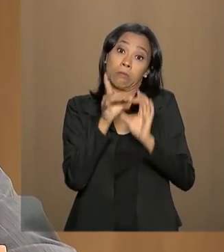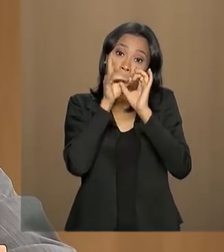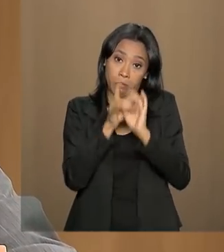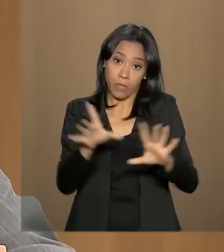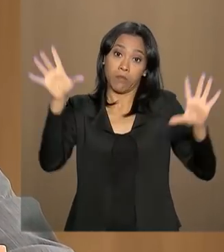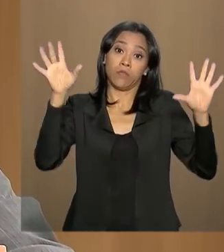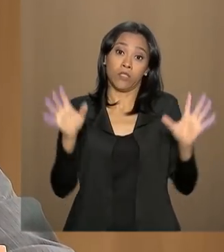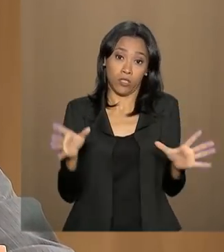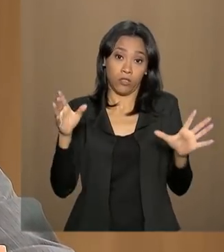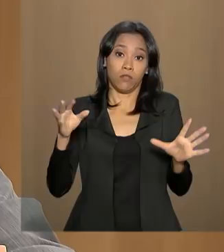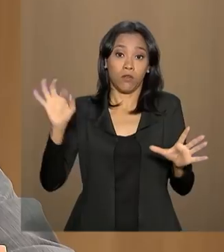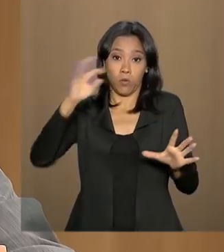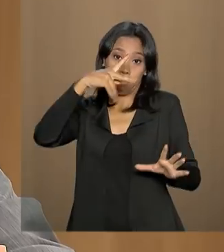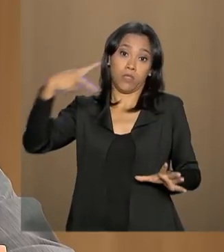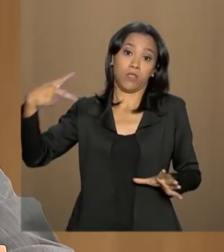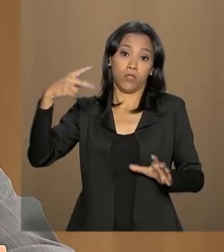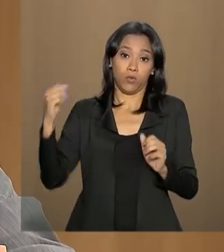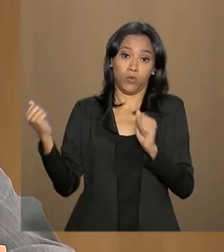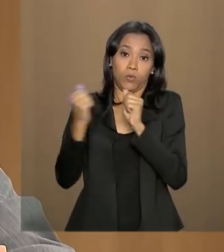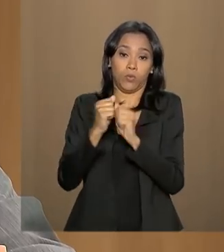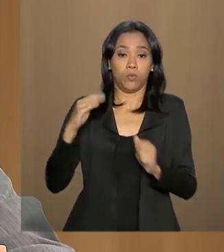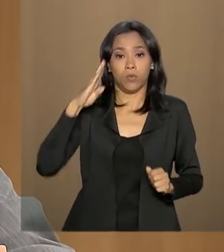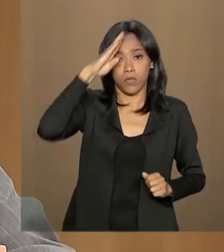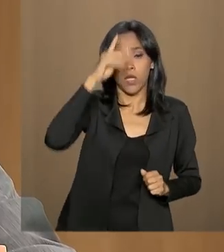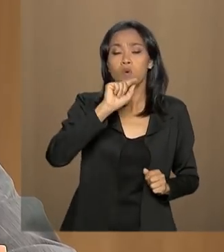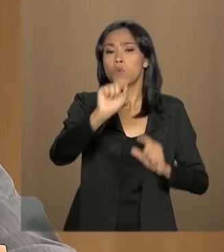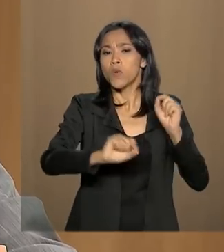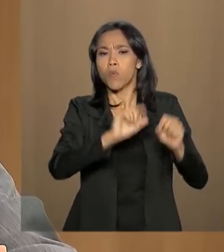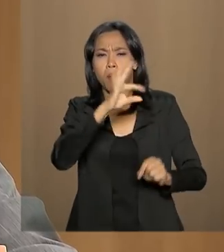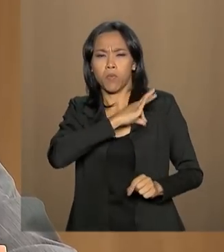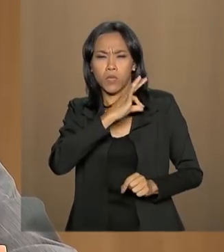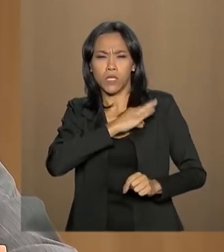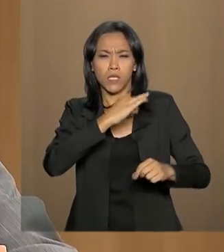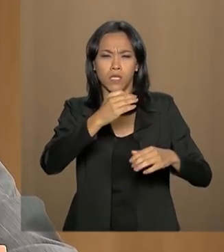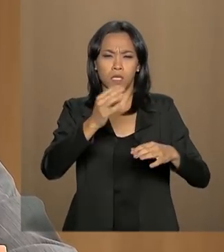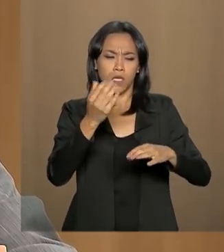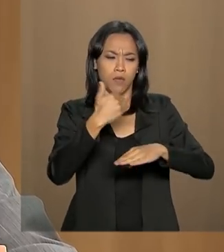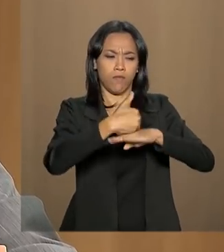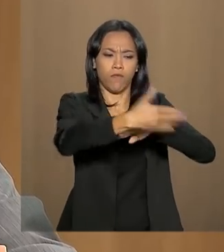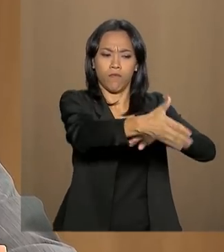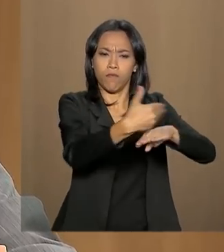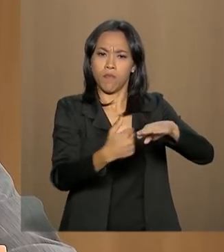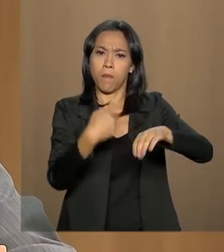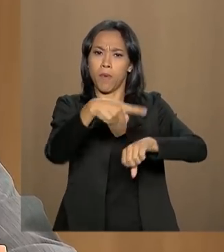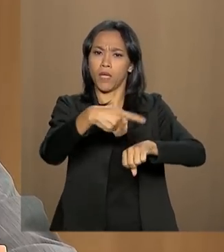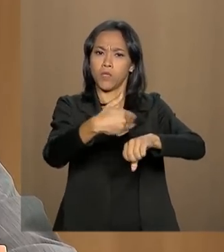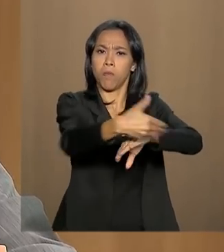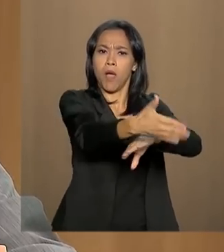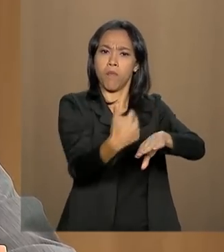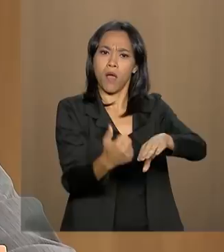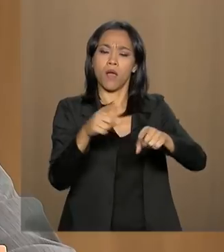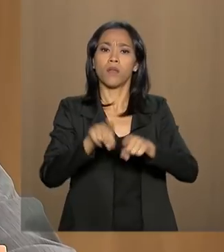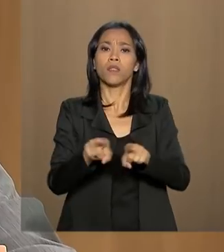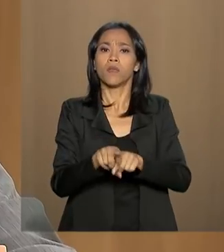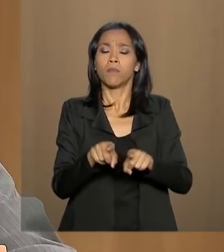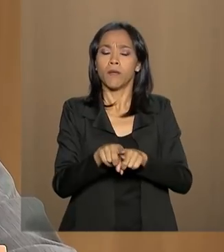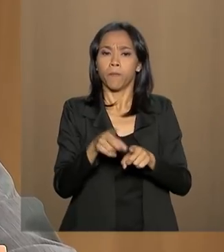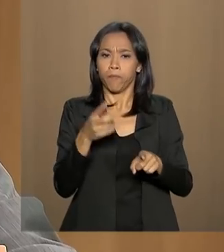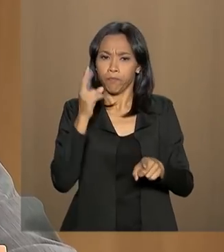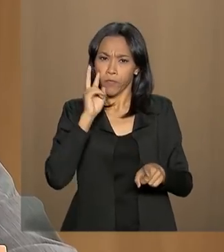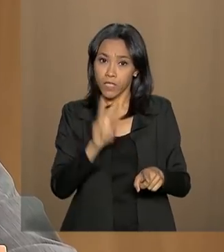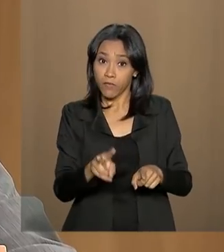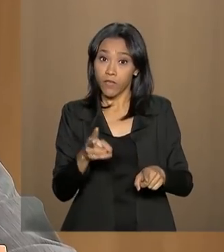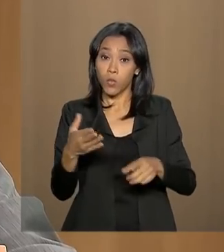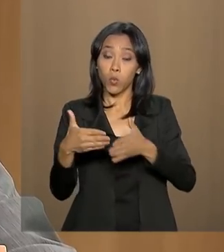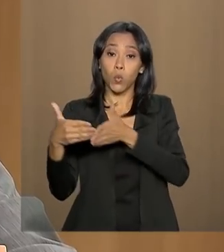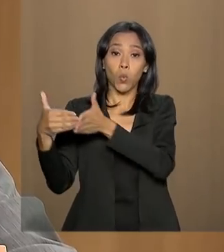do presidente Bolsonaro, de uma polícia de fronteira, de uma guarda costeira, porque vocês têm visto grandes apreensões no Porto de